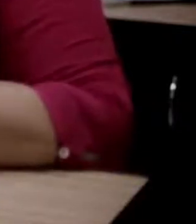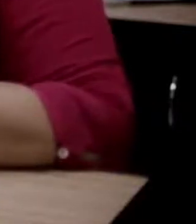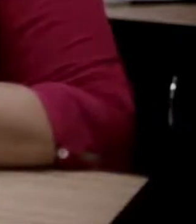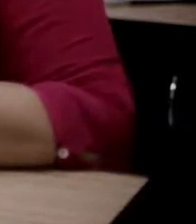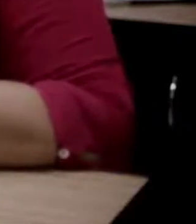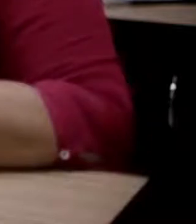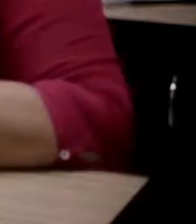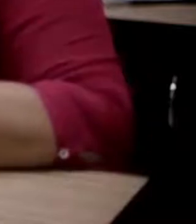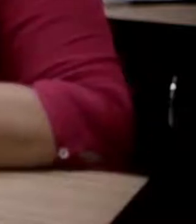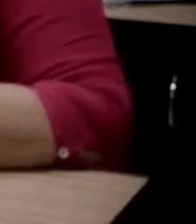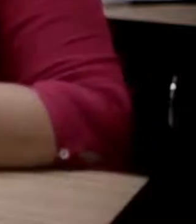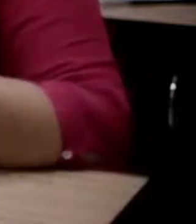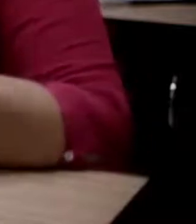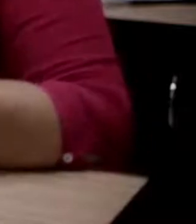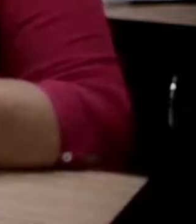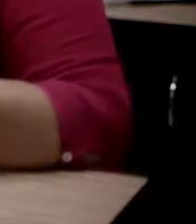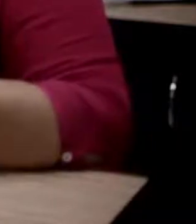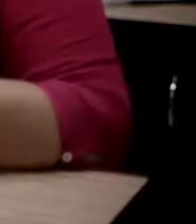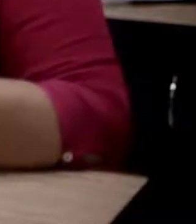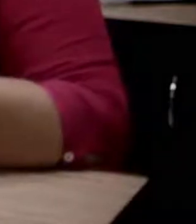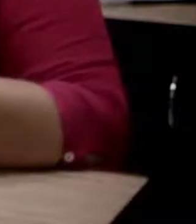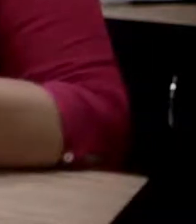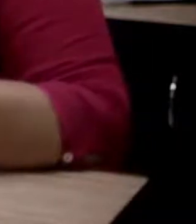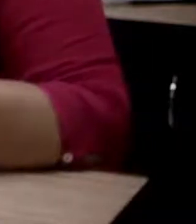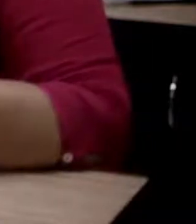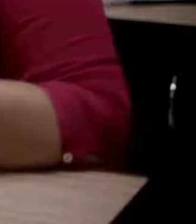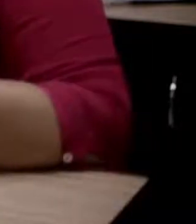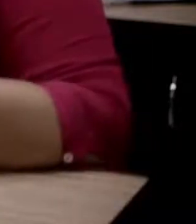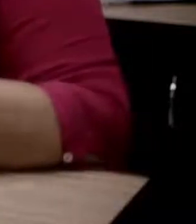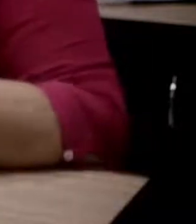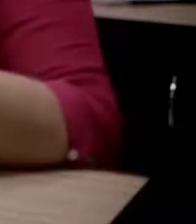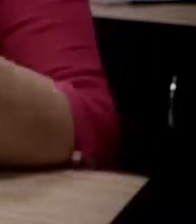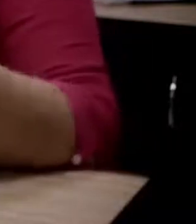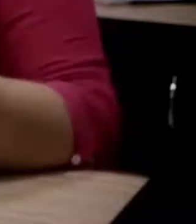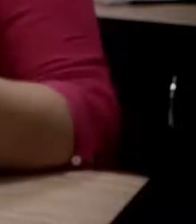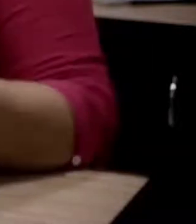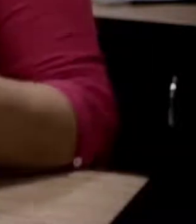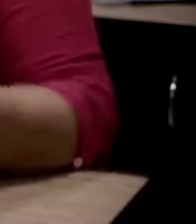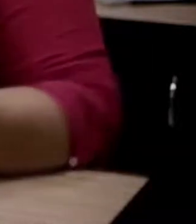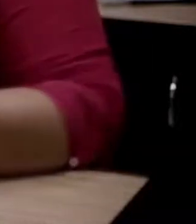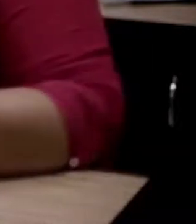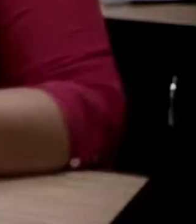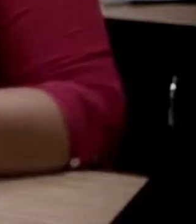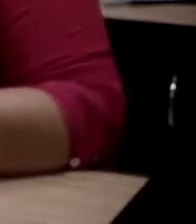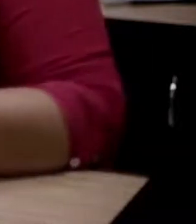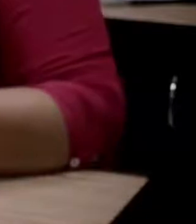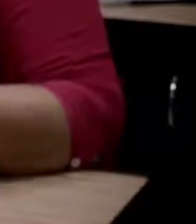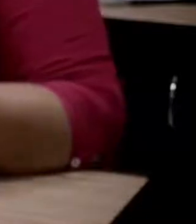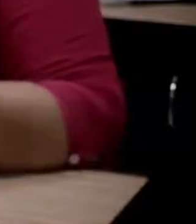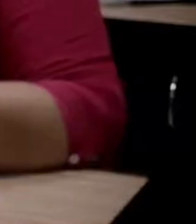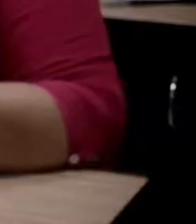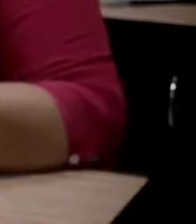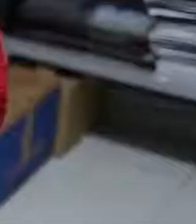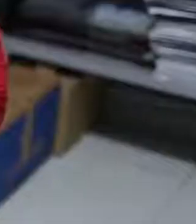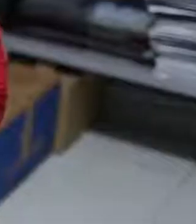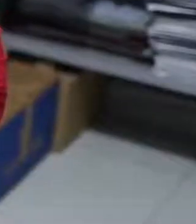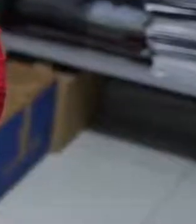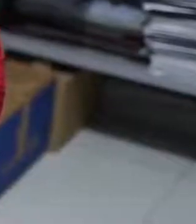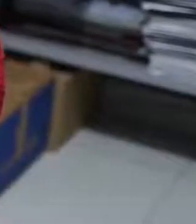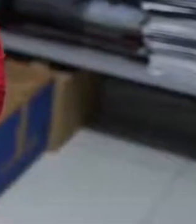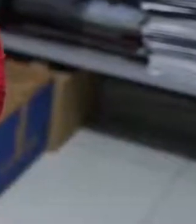eu tenho seis irmãos e a única pessoa que gosta de livros, que lê e que tem o livro como seu métier, sou eu.